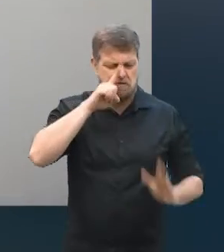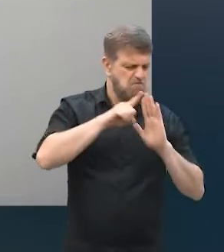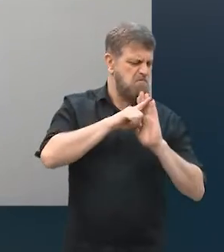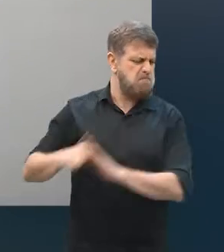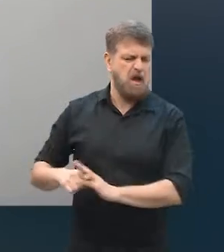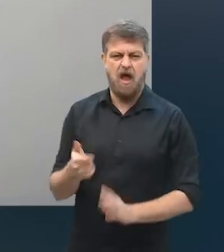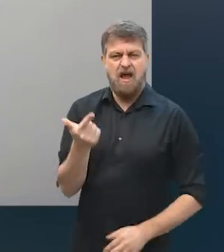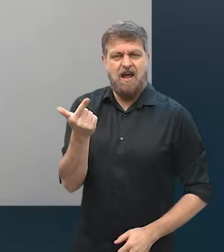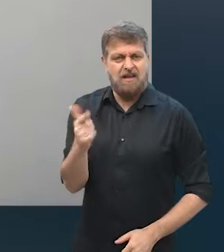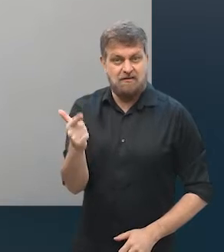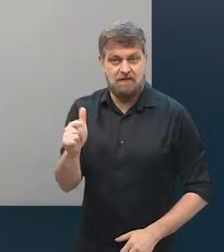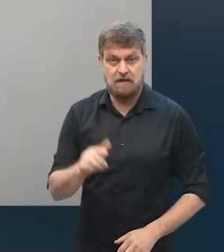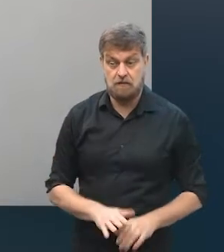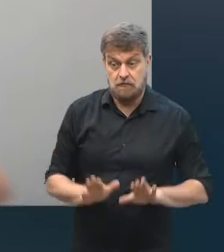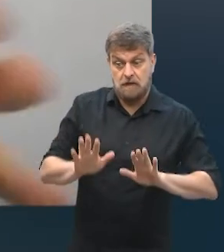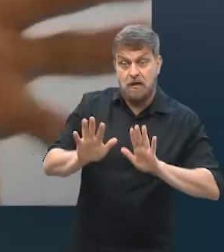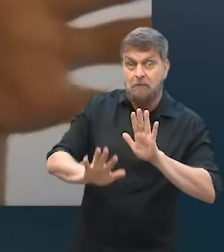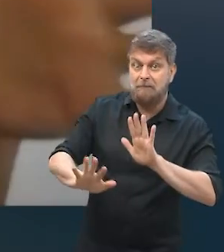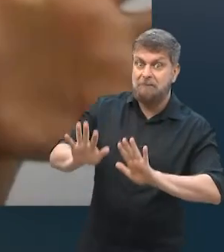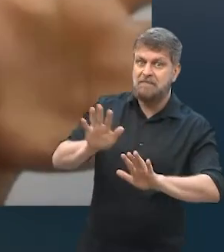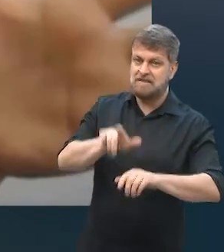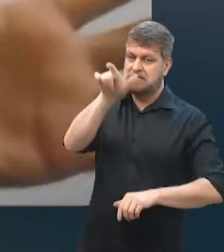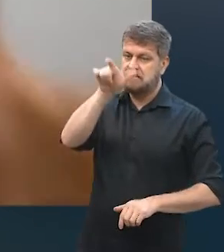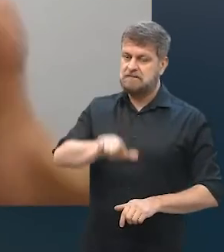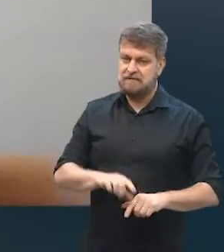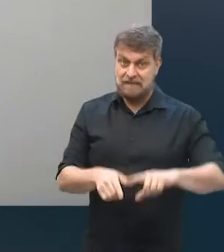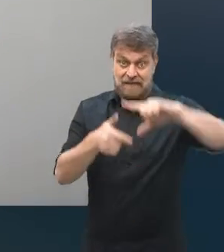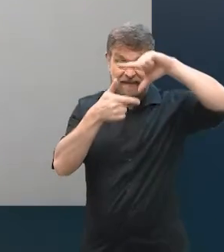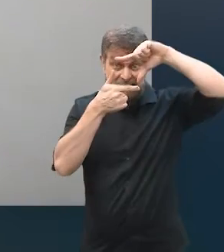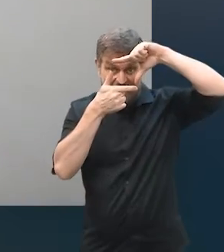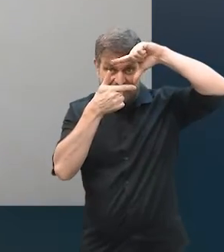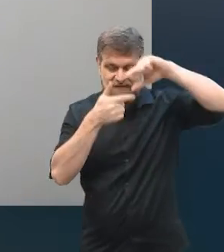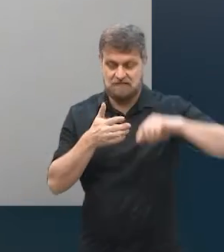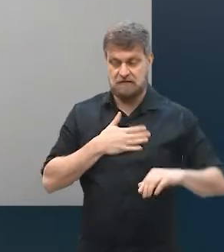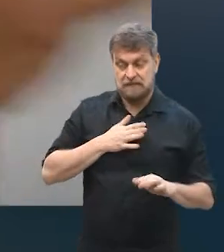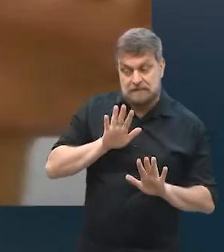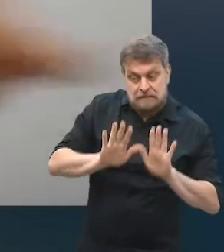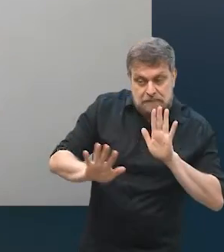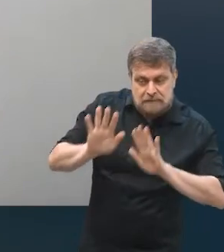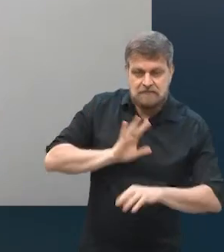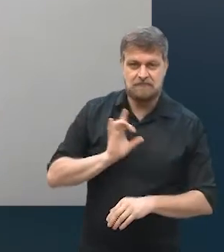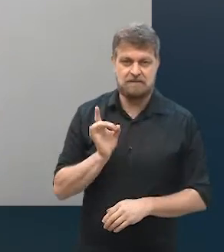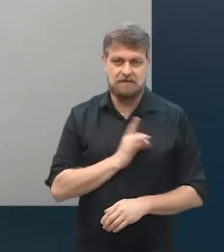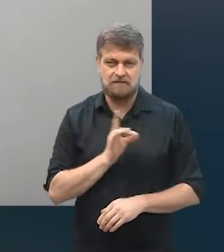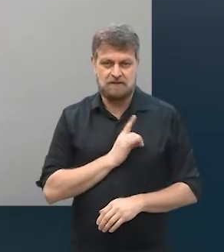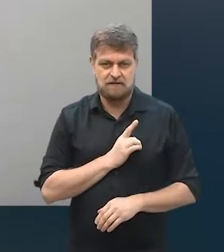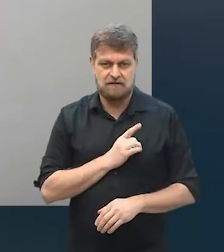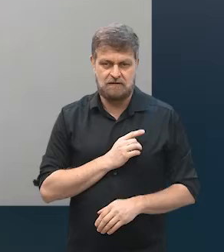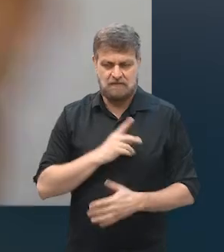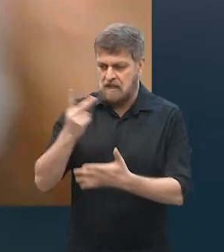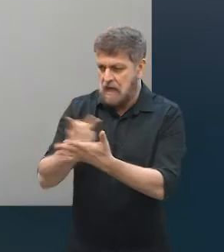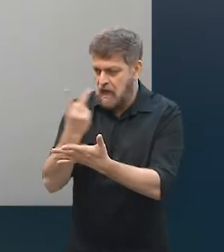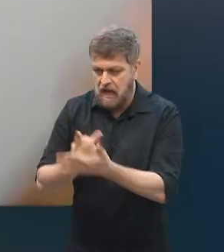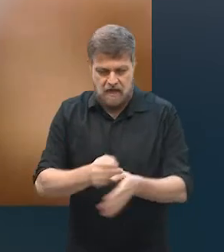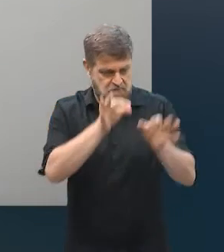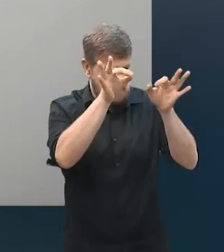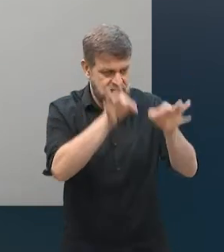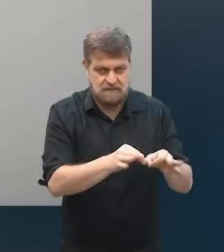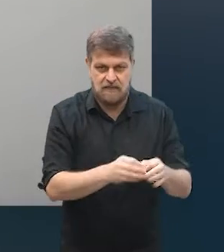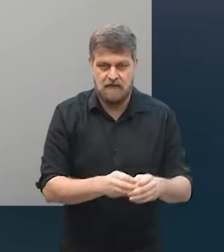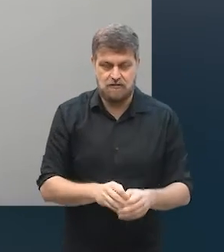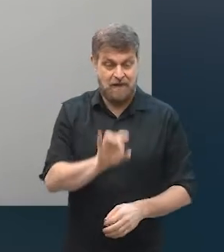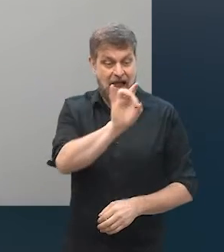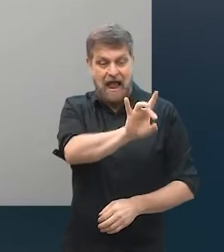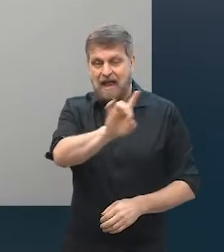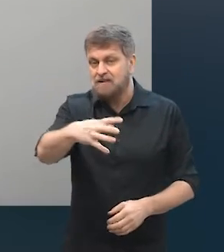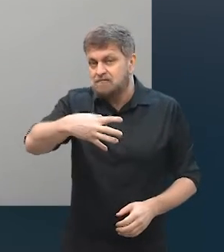gostam de arriscar mais, outras pessoas são mais conservadoras, não tem nada de errado nisso, nem ser conservador